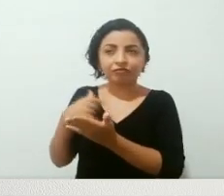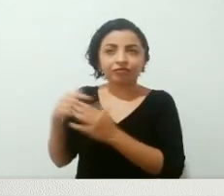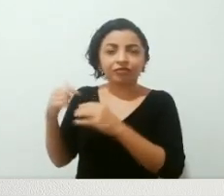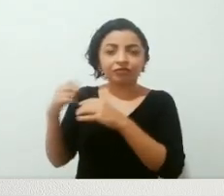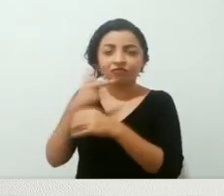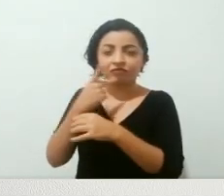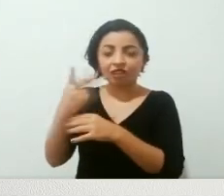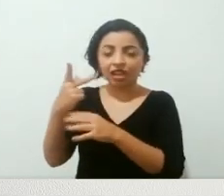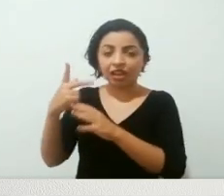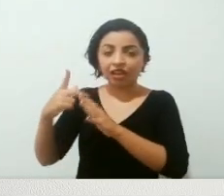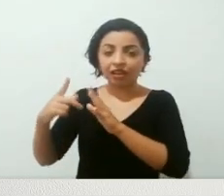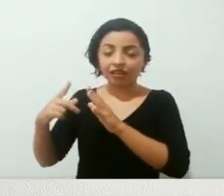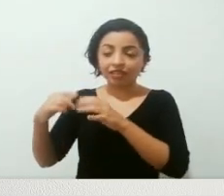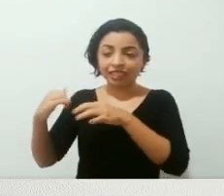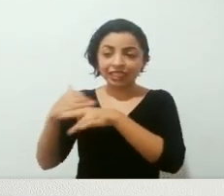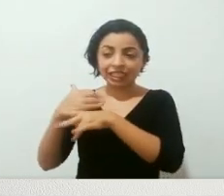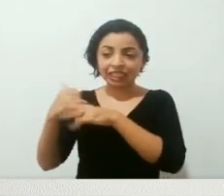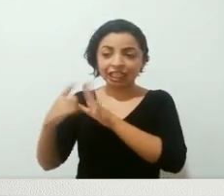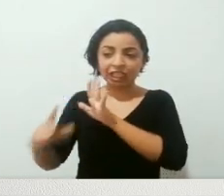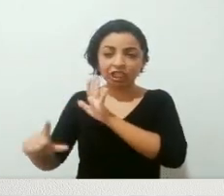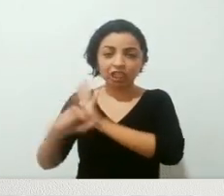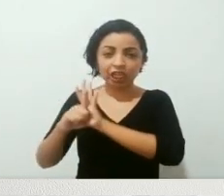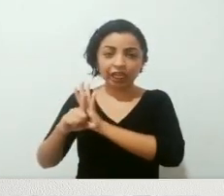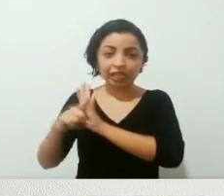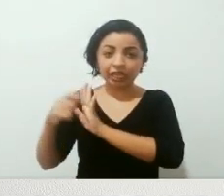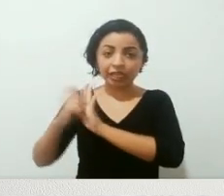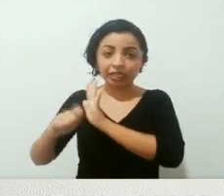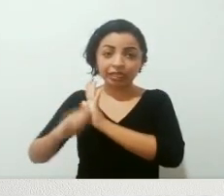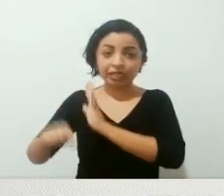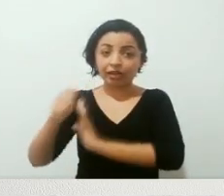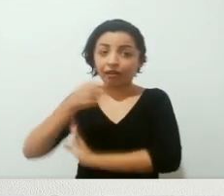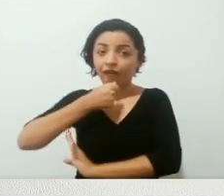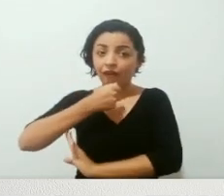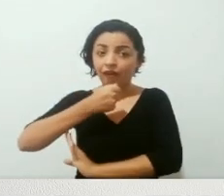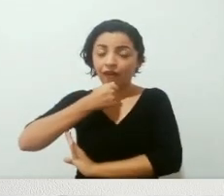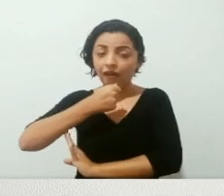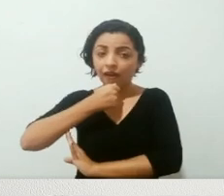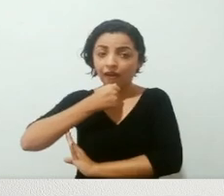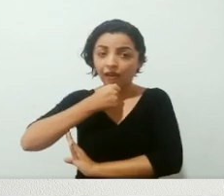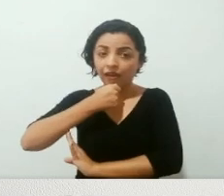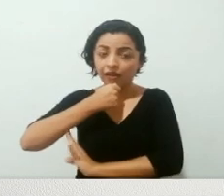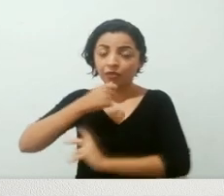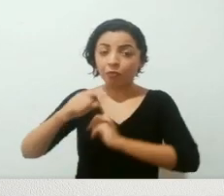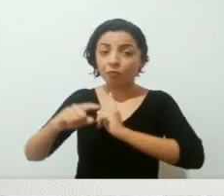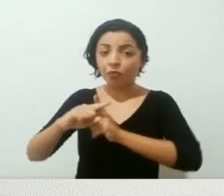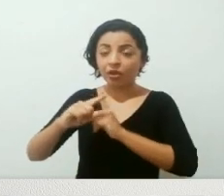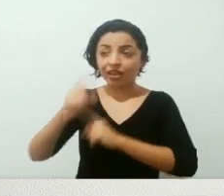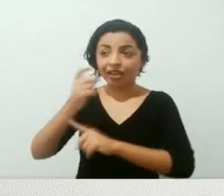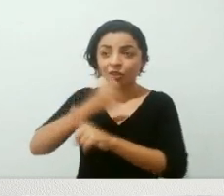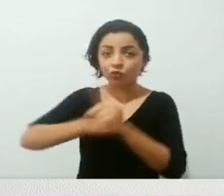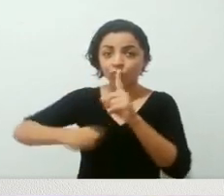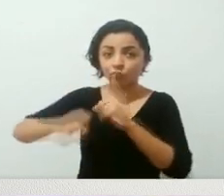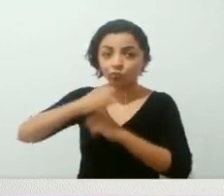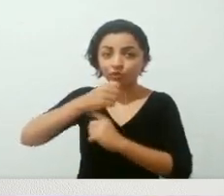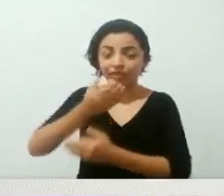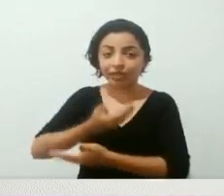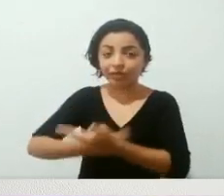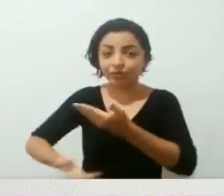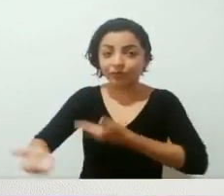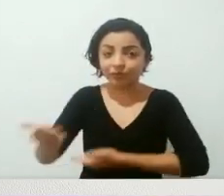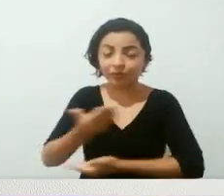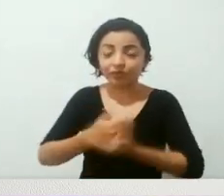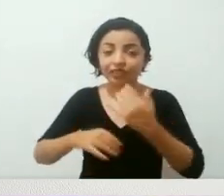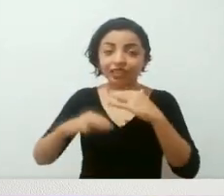aqui, que é a cidade das leis não escritas, e isso diz muito também sobre essa relação social, especialmente